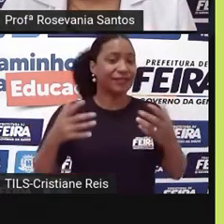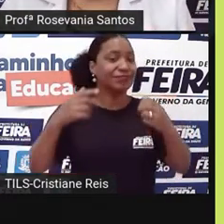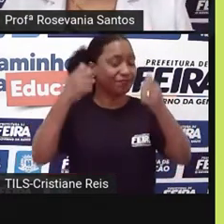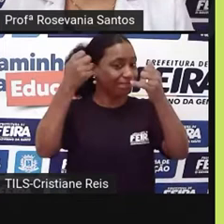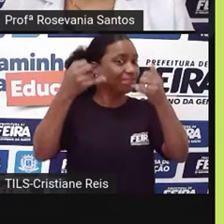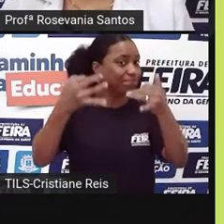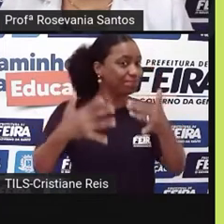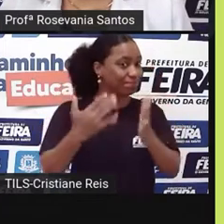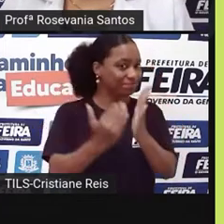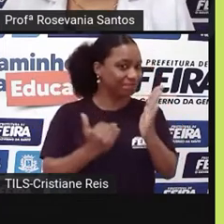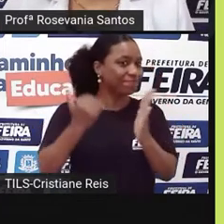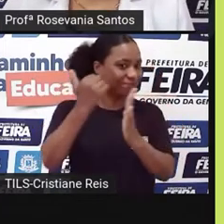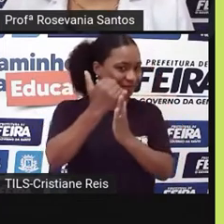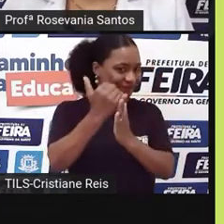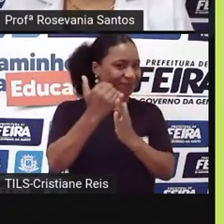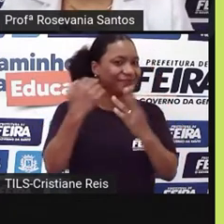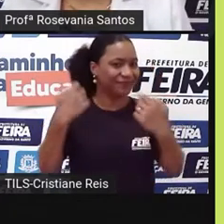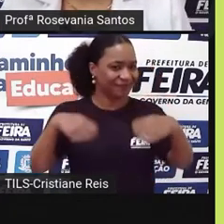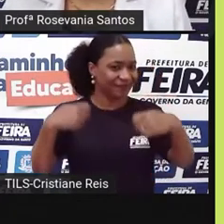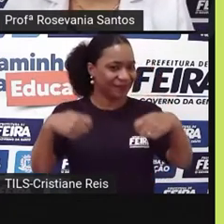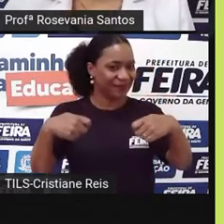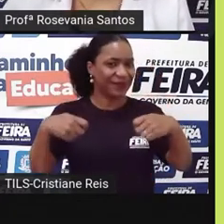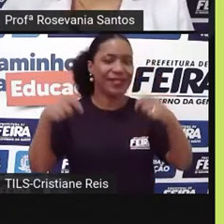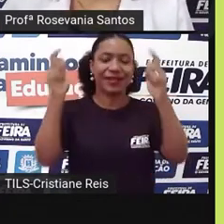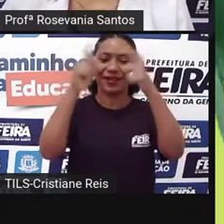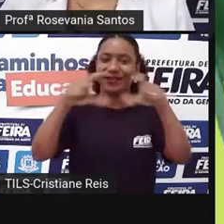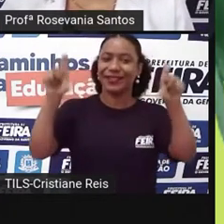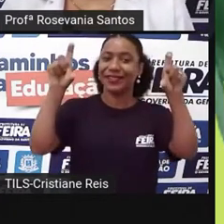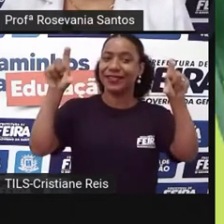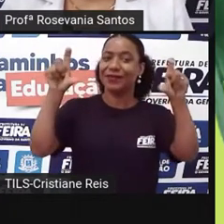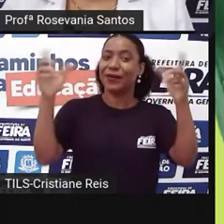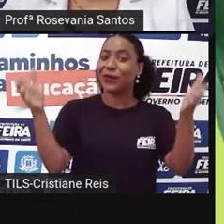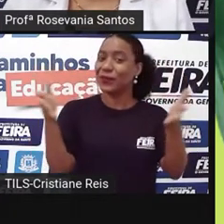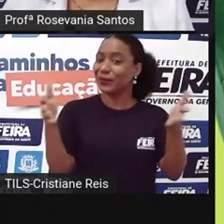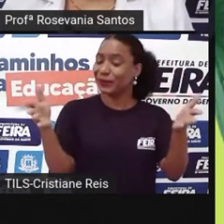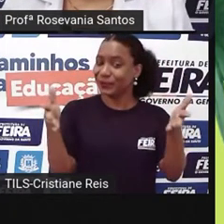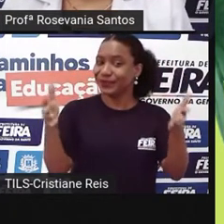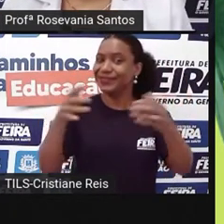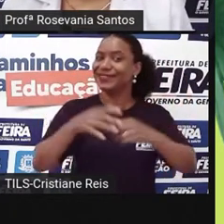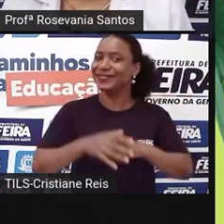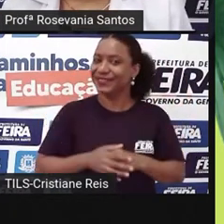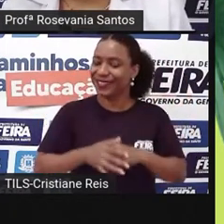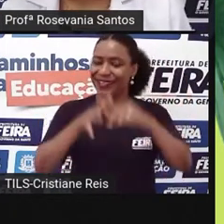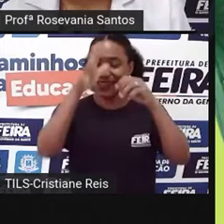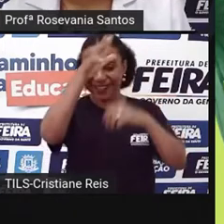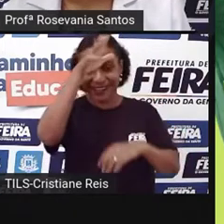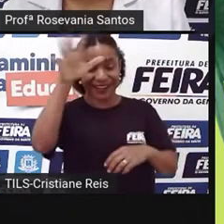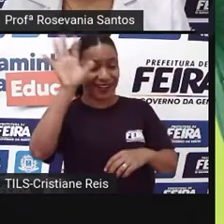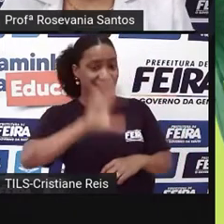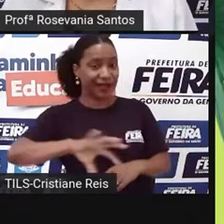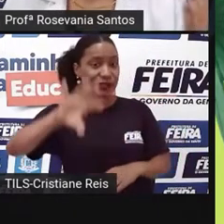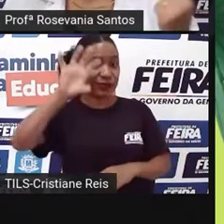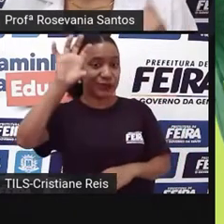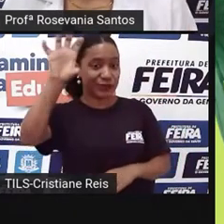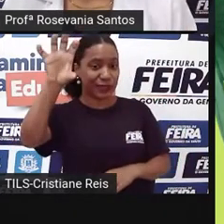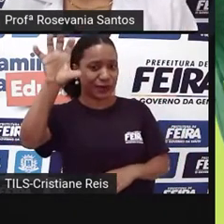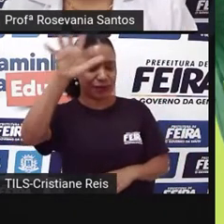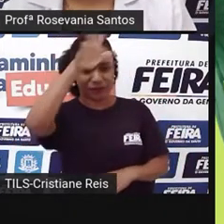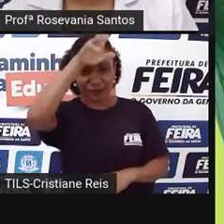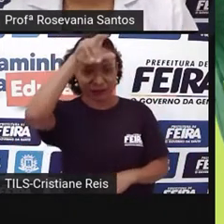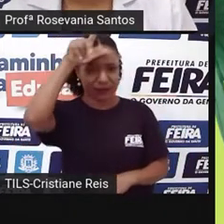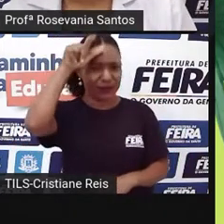falar. Então, gente, o tema da aula de hoje, né, nós vamos falar sobre a região Amazônia. Região